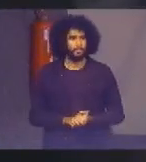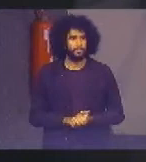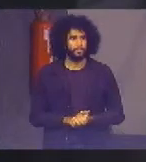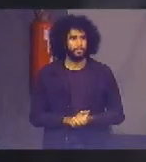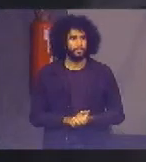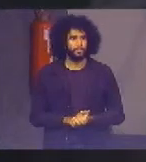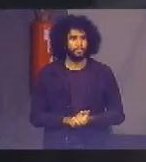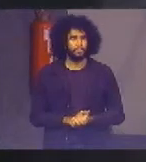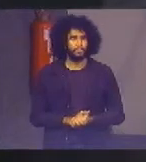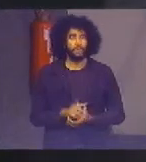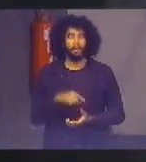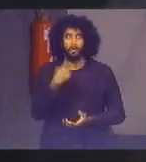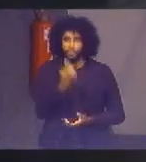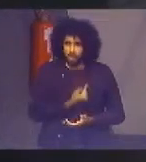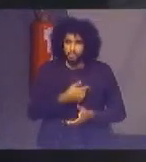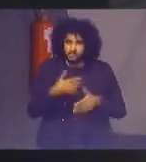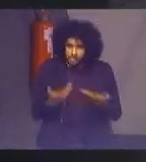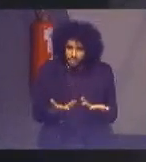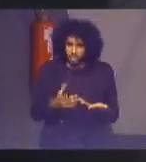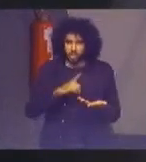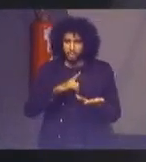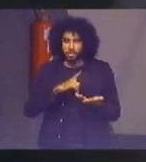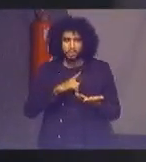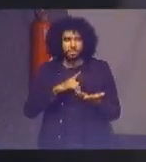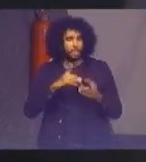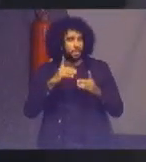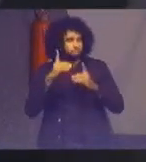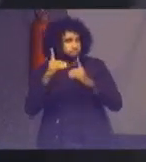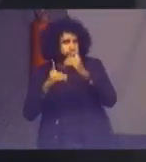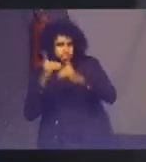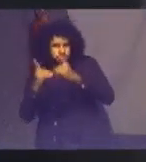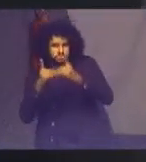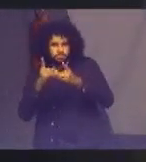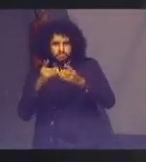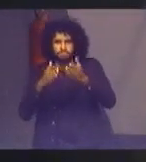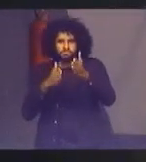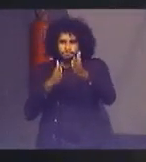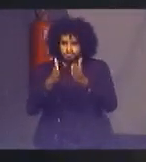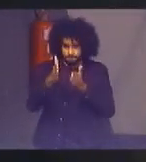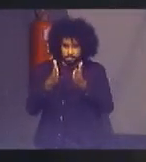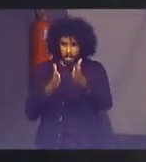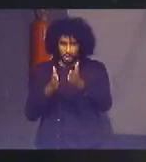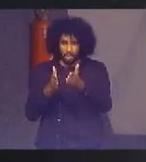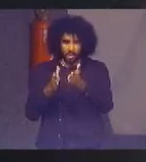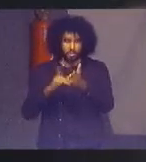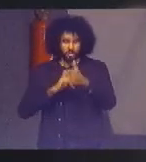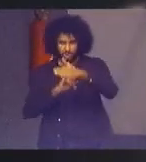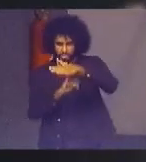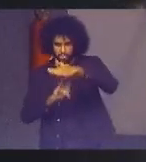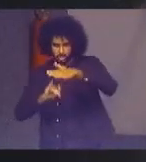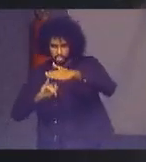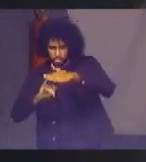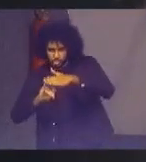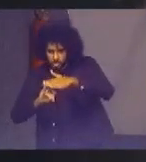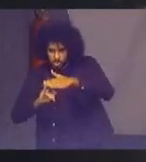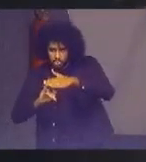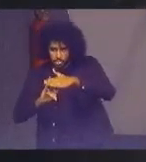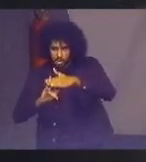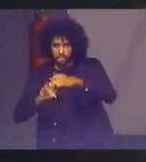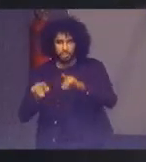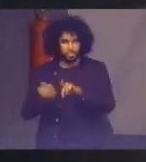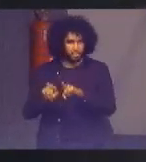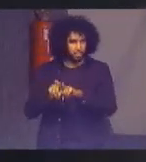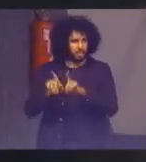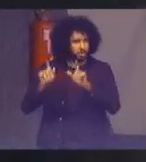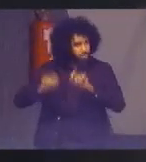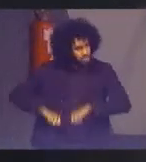para estabelecer um diálogo horizontal entre instituições que favoreçam o enganjamento inclusivo.